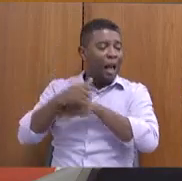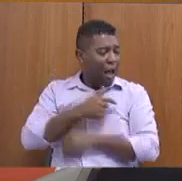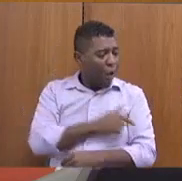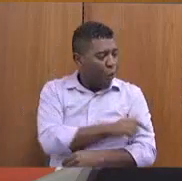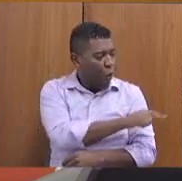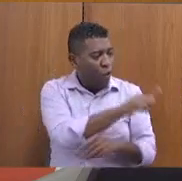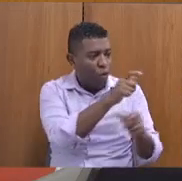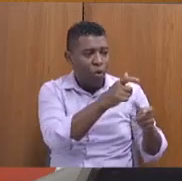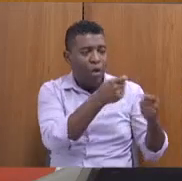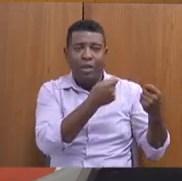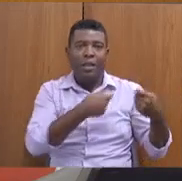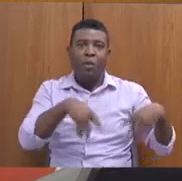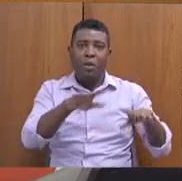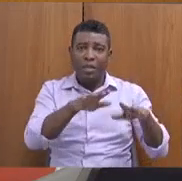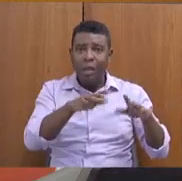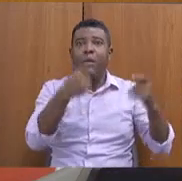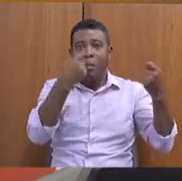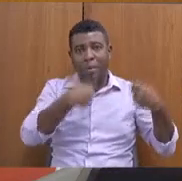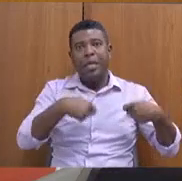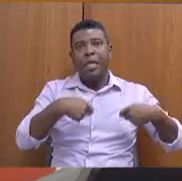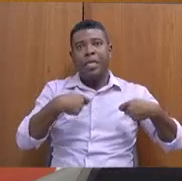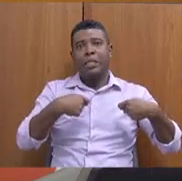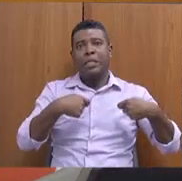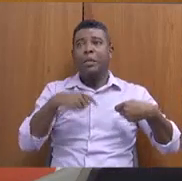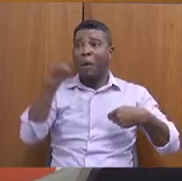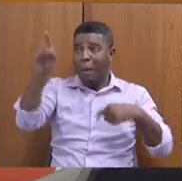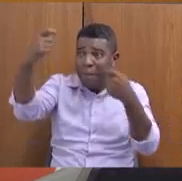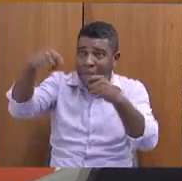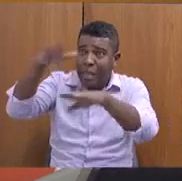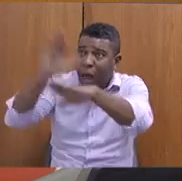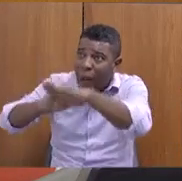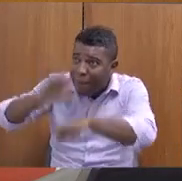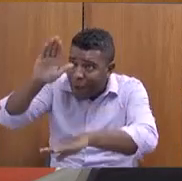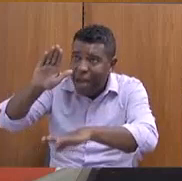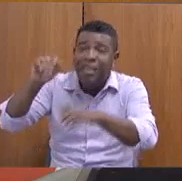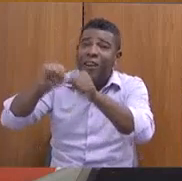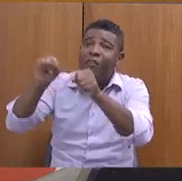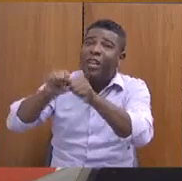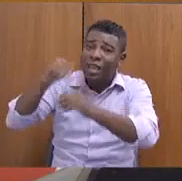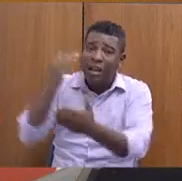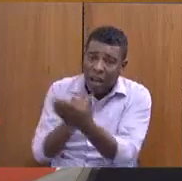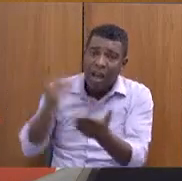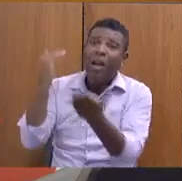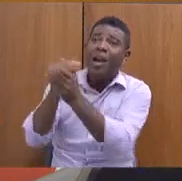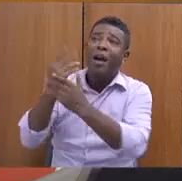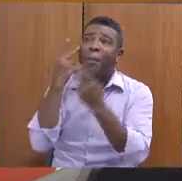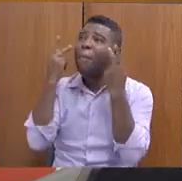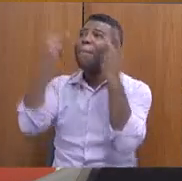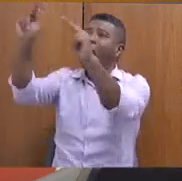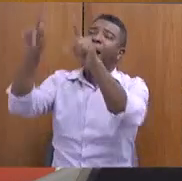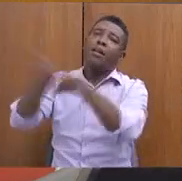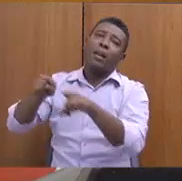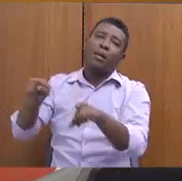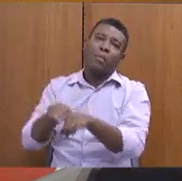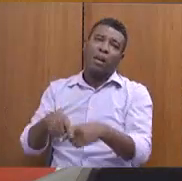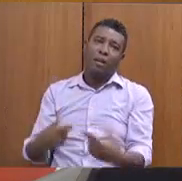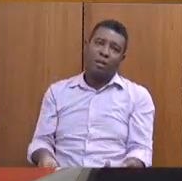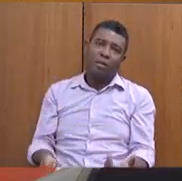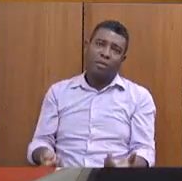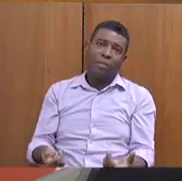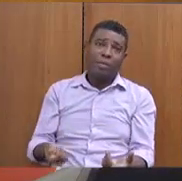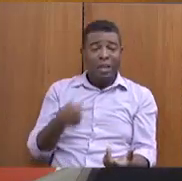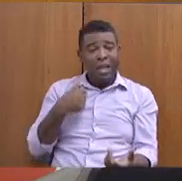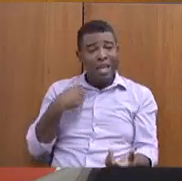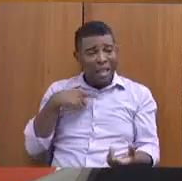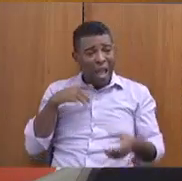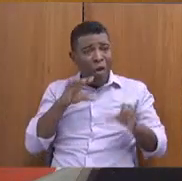mas onde precisa mais, tem que ser feito mais. E aí, eu deparo hoje com mais de mil comunidades rurais onde nós